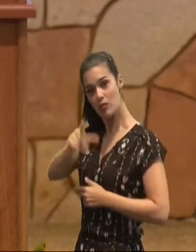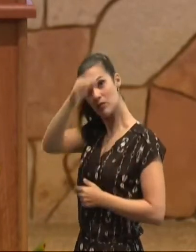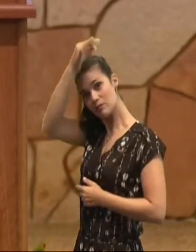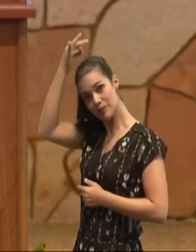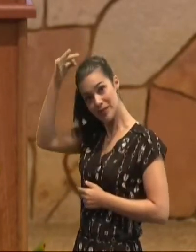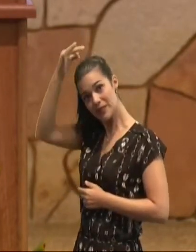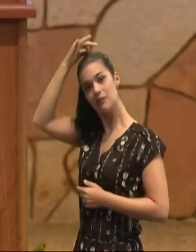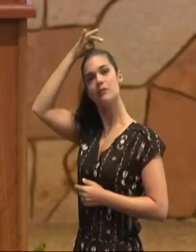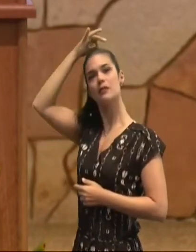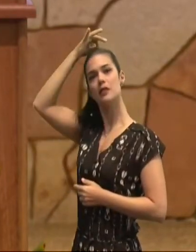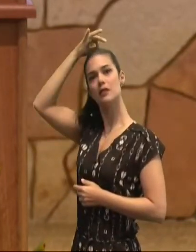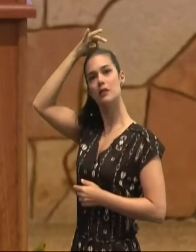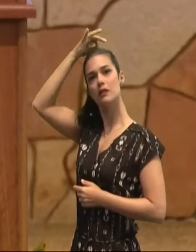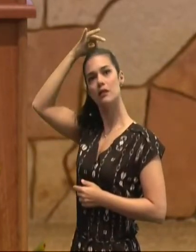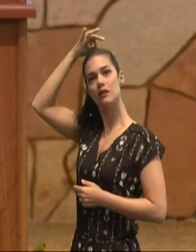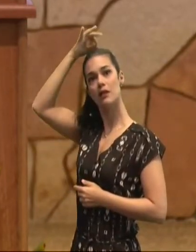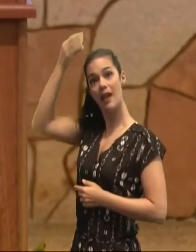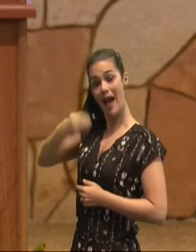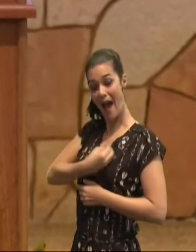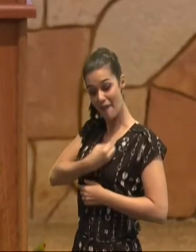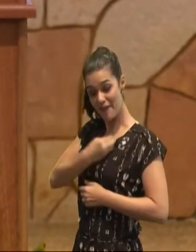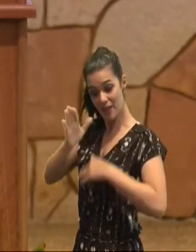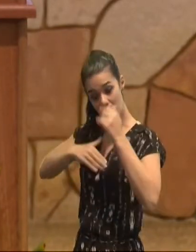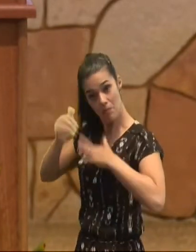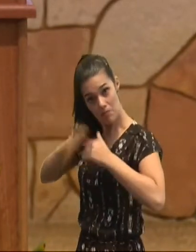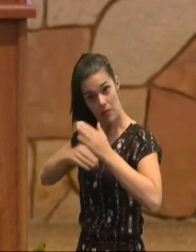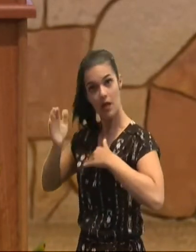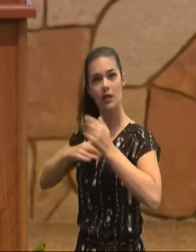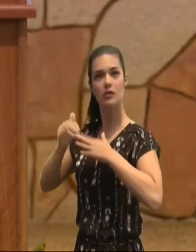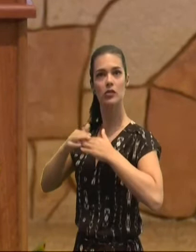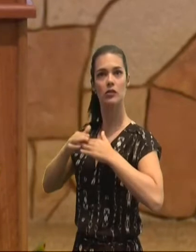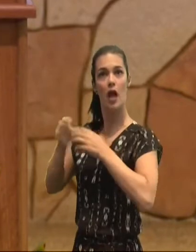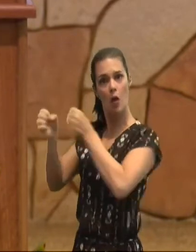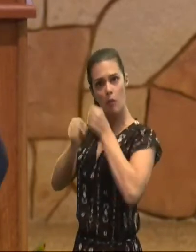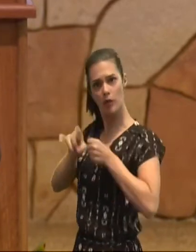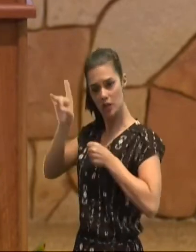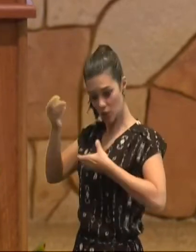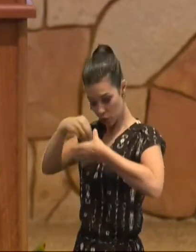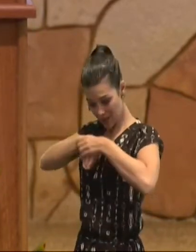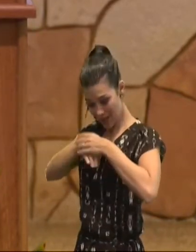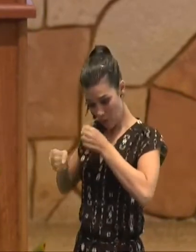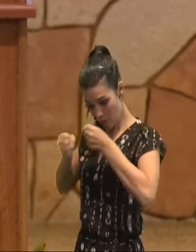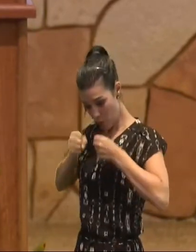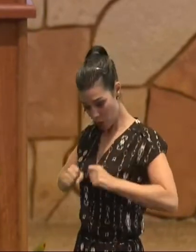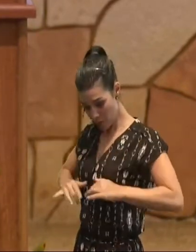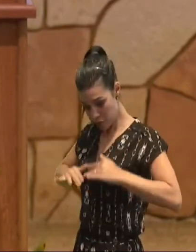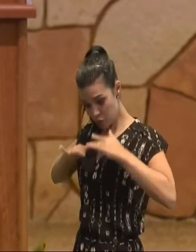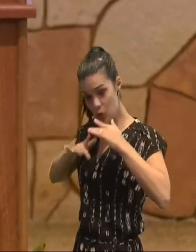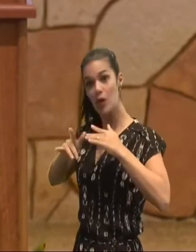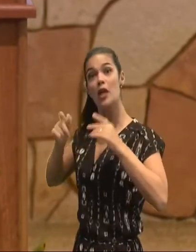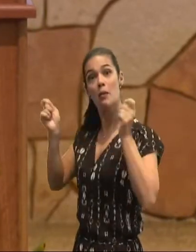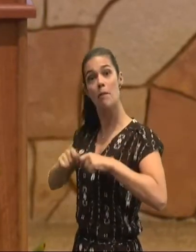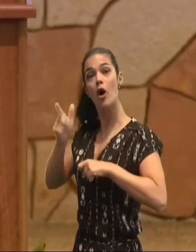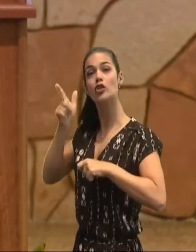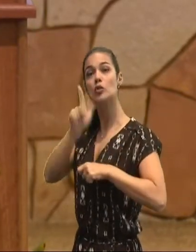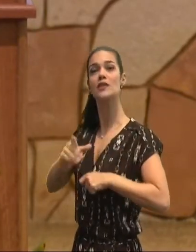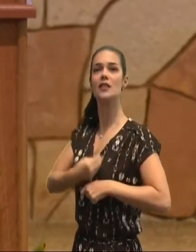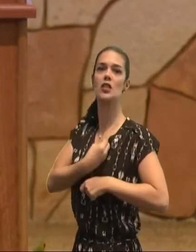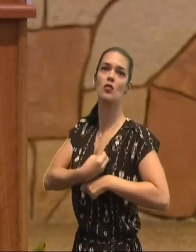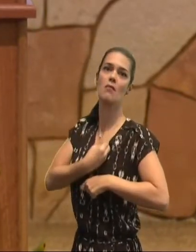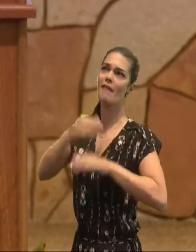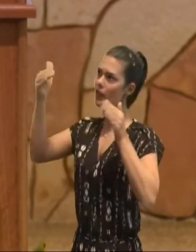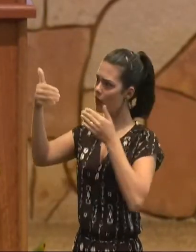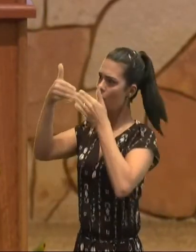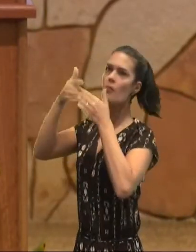tanto o querer, quanto o efetuar, é o poder de Deus em nós, que nos capacita, para viver a vida, que Ele tem para